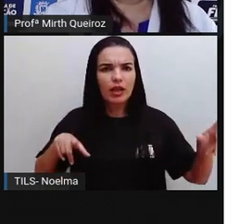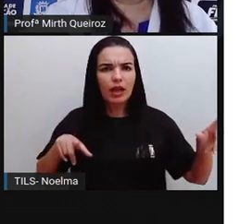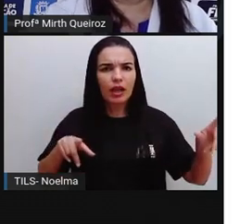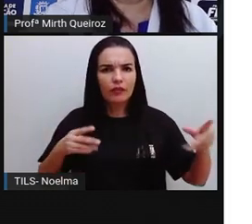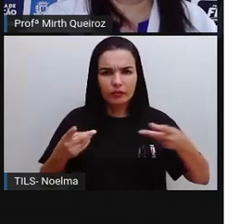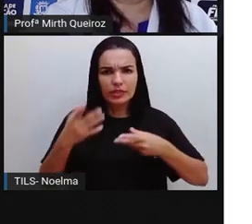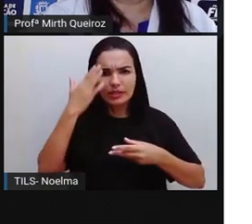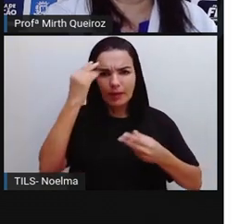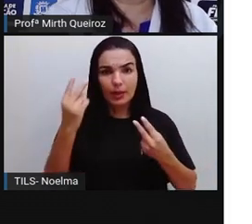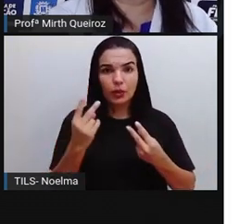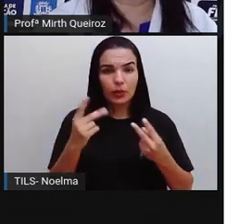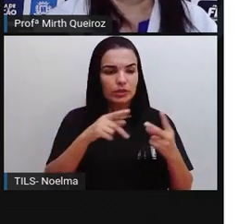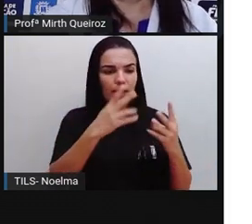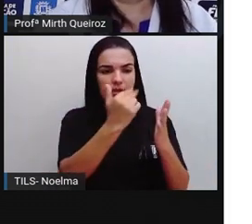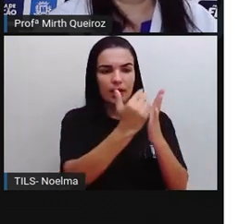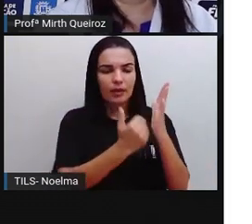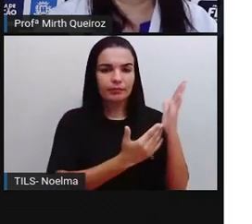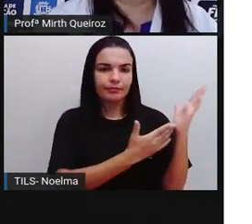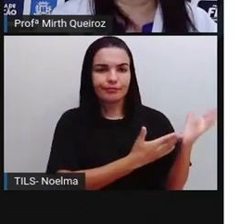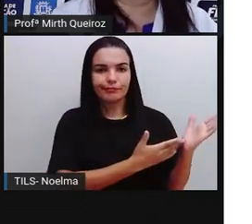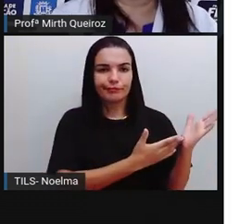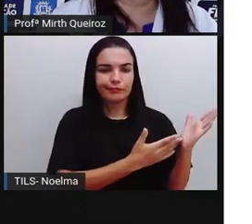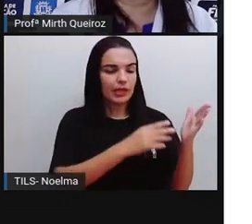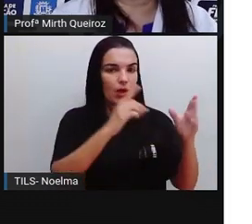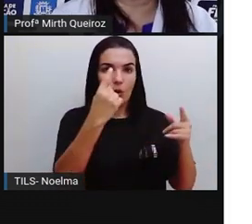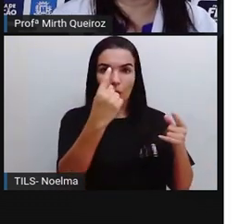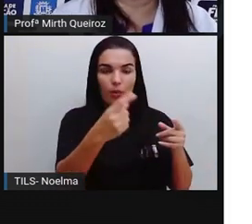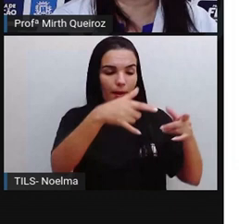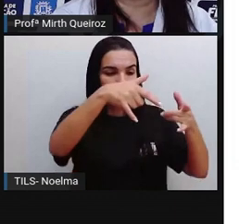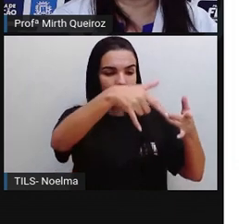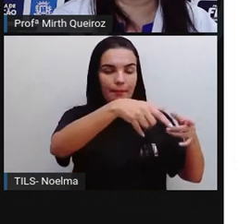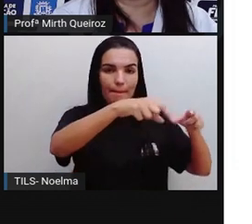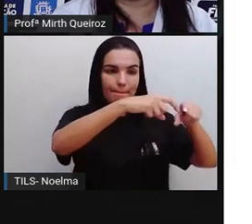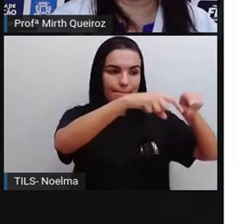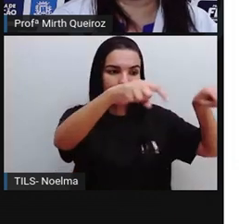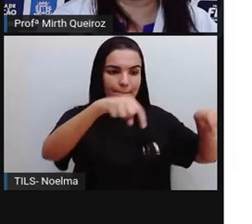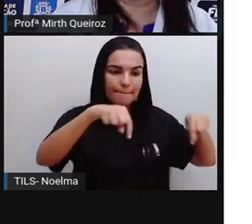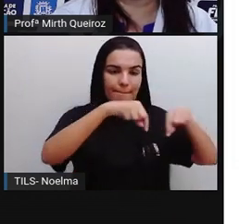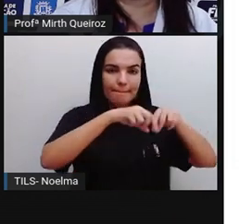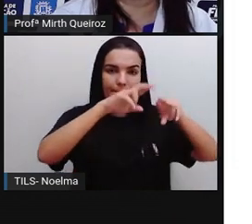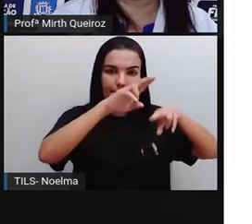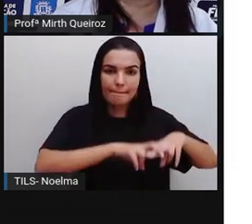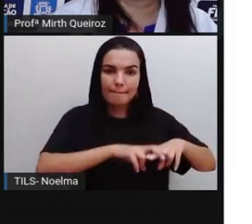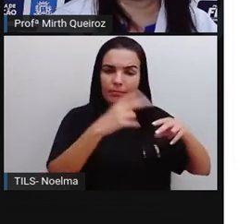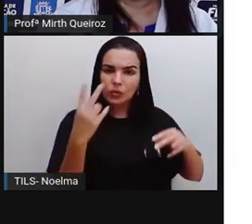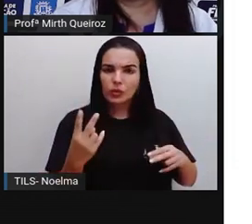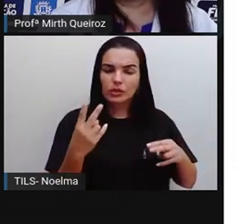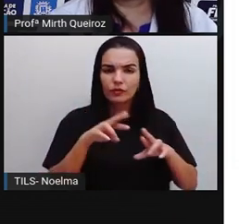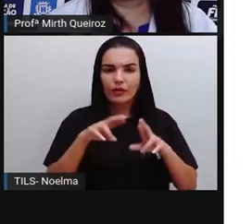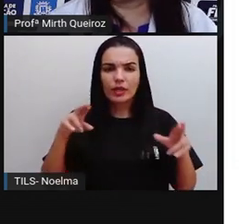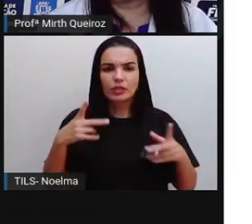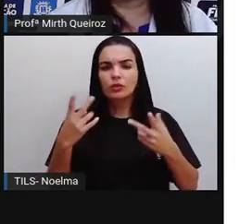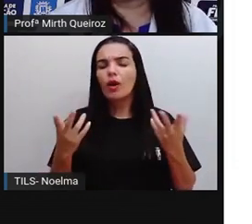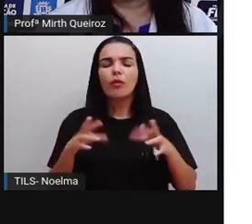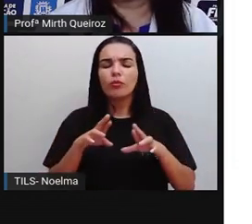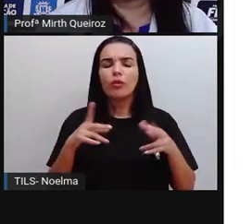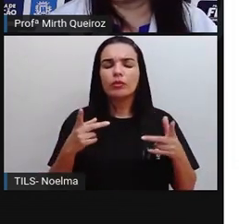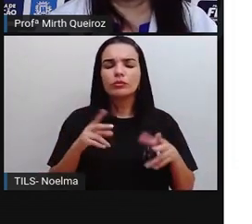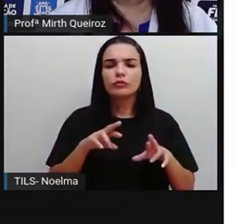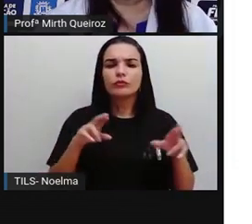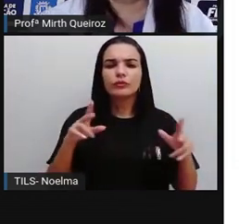fez esses dois desenhos aqui. Qual a diferença dessas duas maneiras que ele desenhou e mesa da professora? Qual é a diferença?